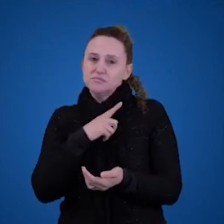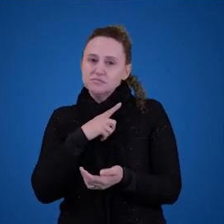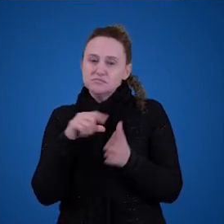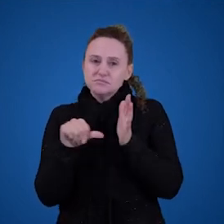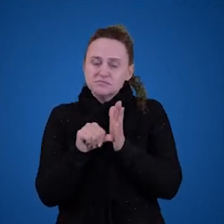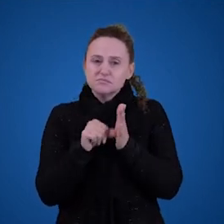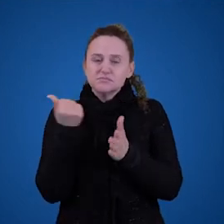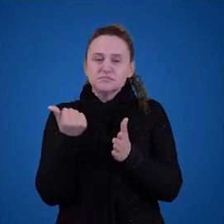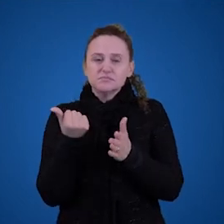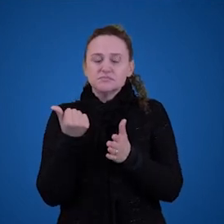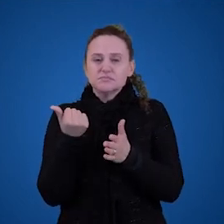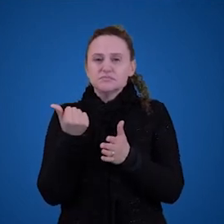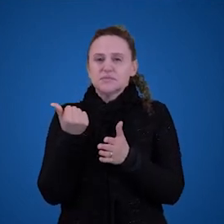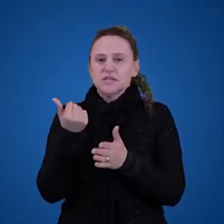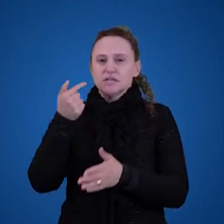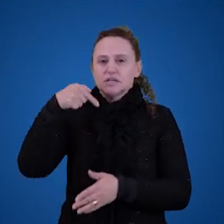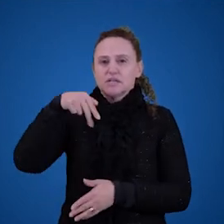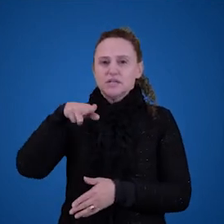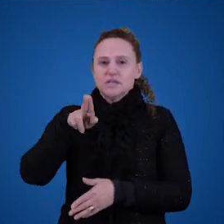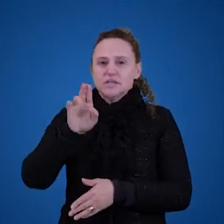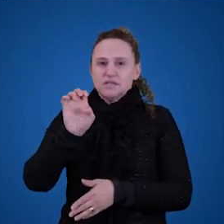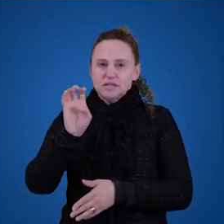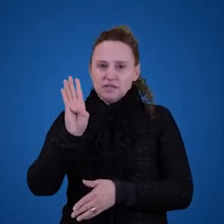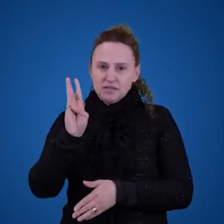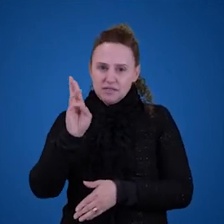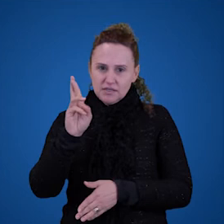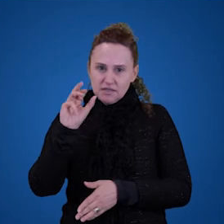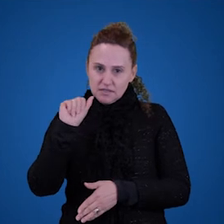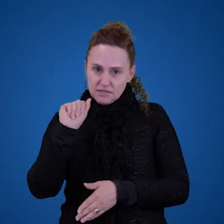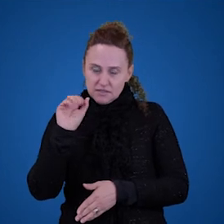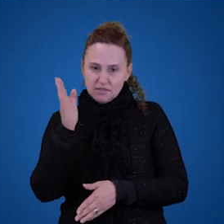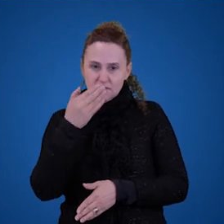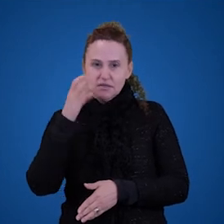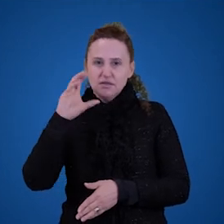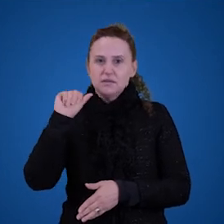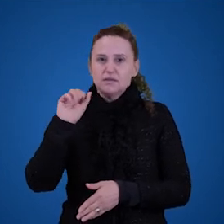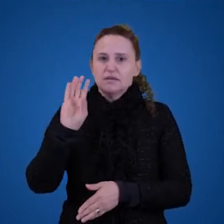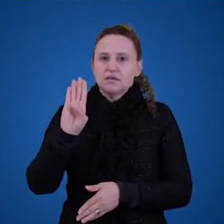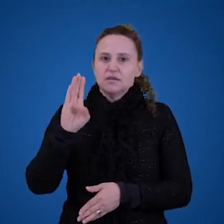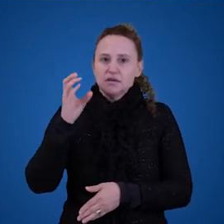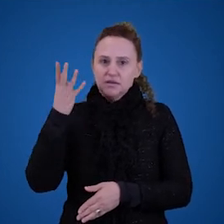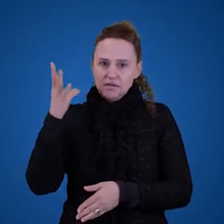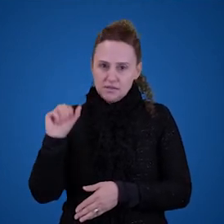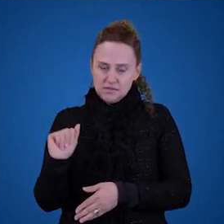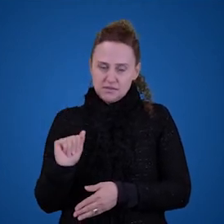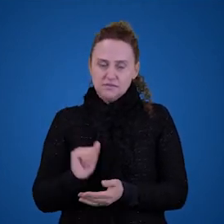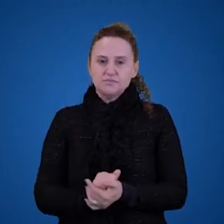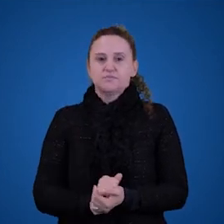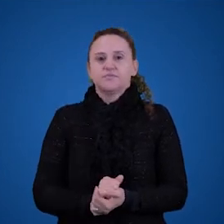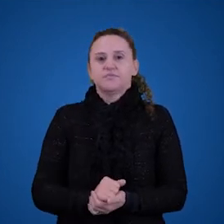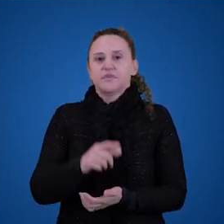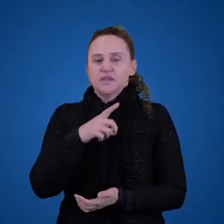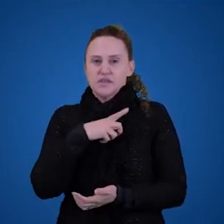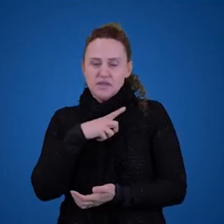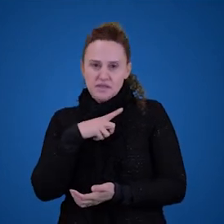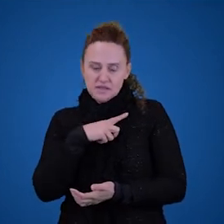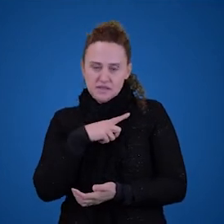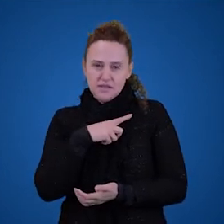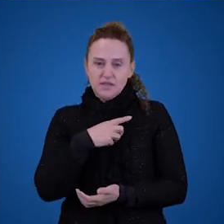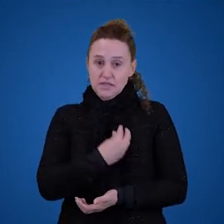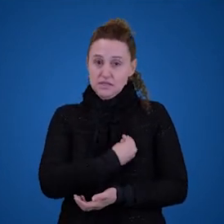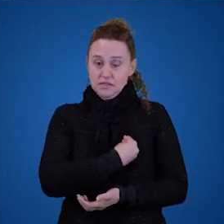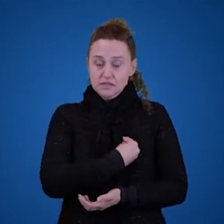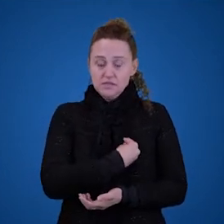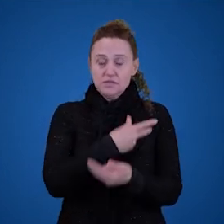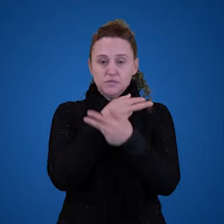e o segundo quebra-cabeças estão relacionadas à referência de coisas que não existem, e negações da existência de coisas